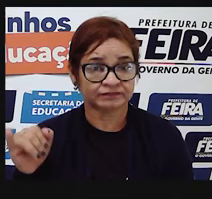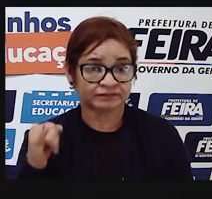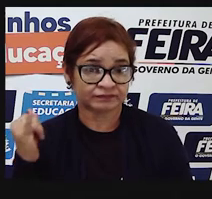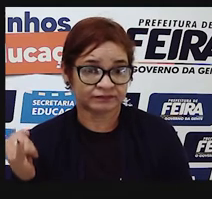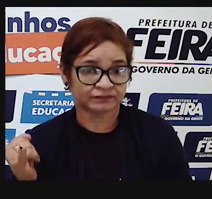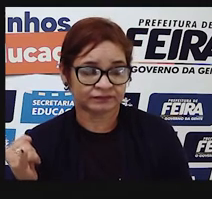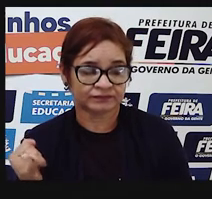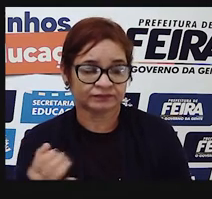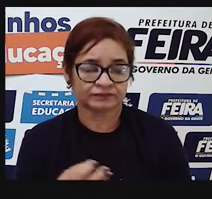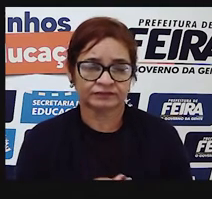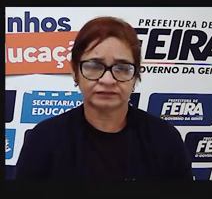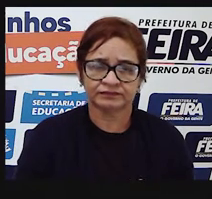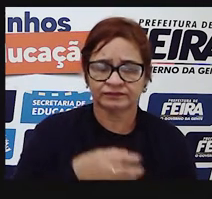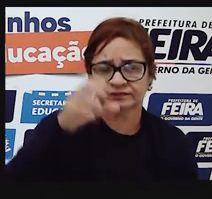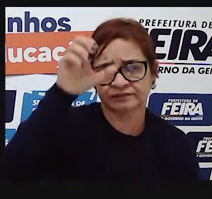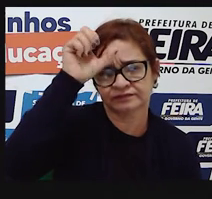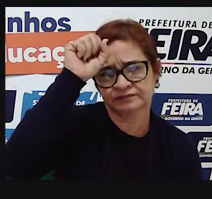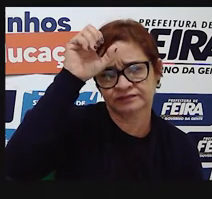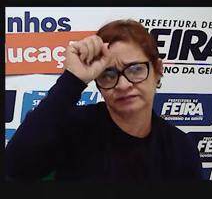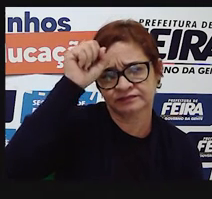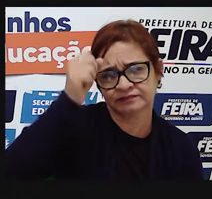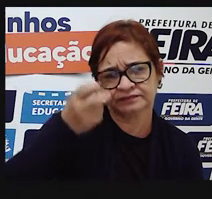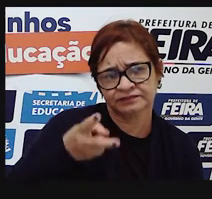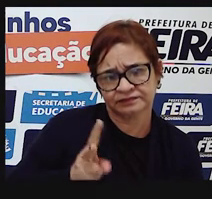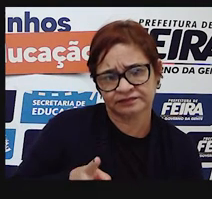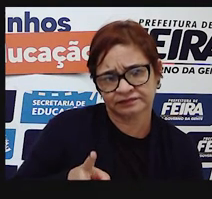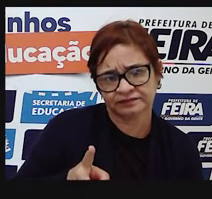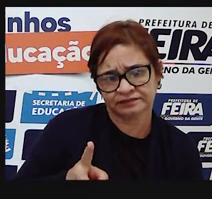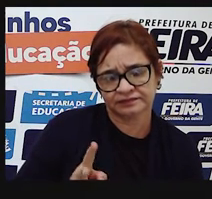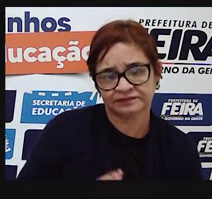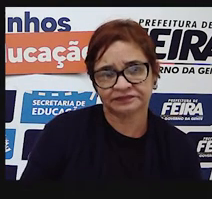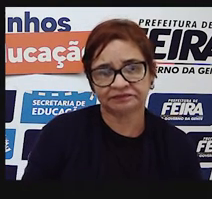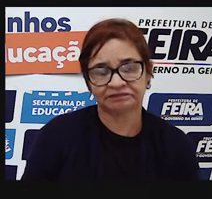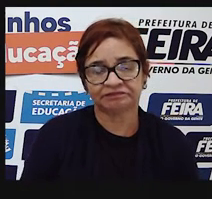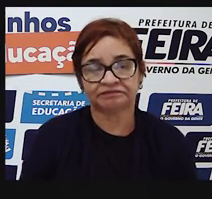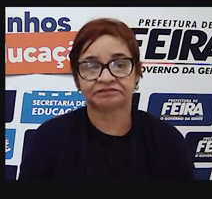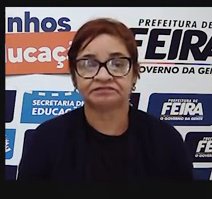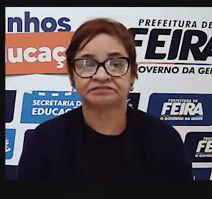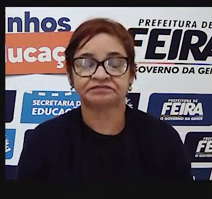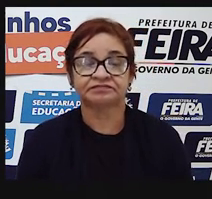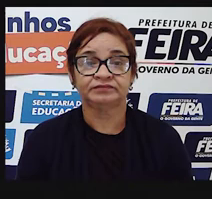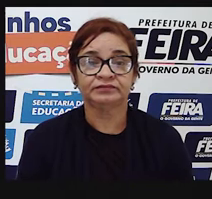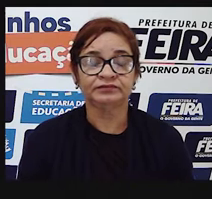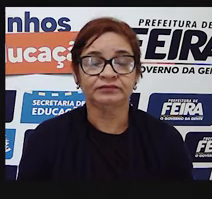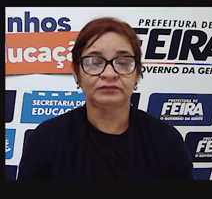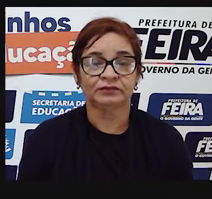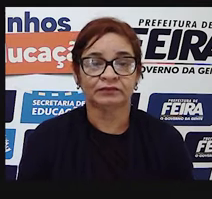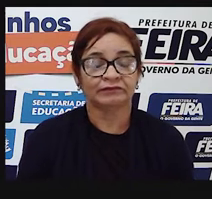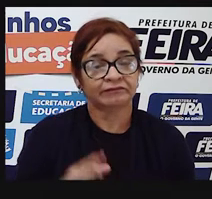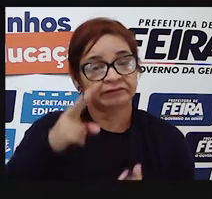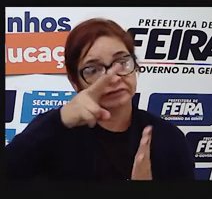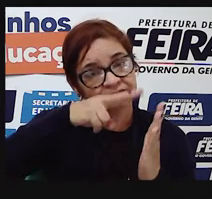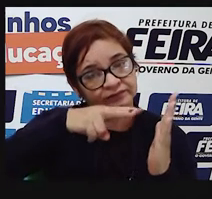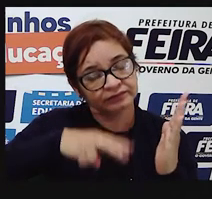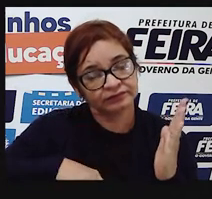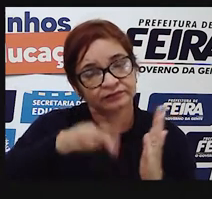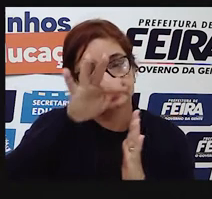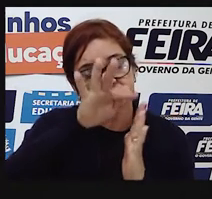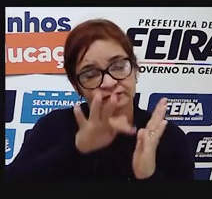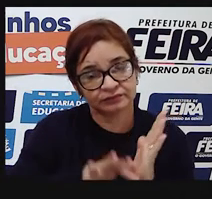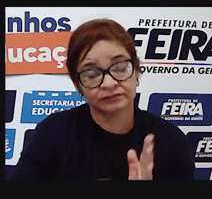para sempre, vamos dizer assim. Porque cada vez que a gente lê um texto, nós temos que saber